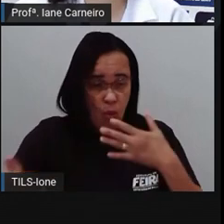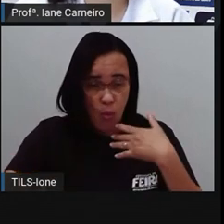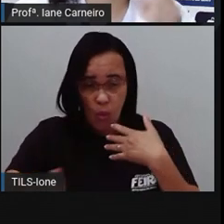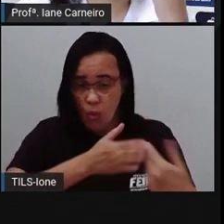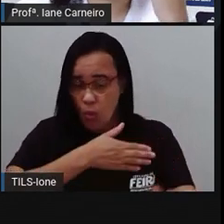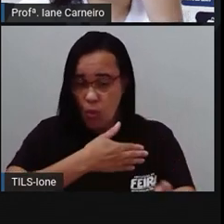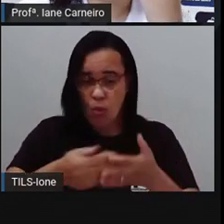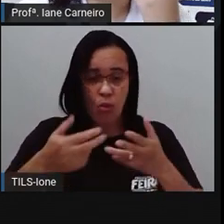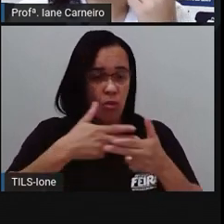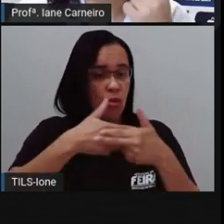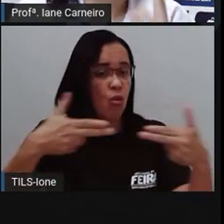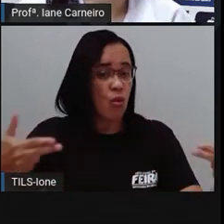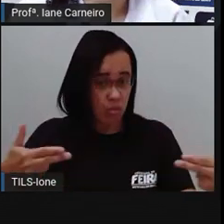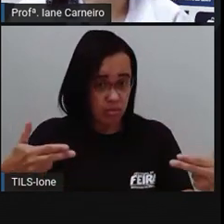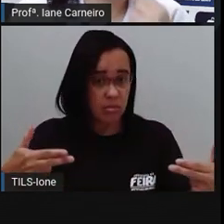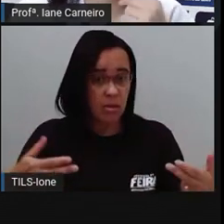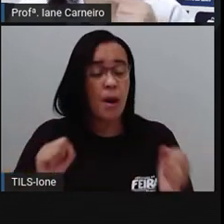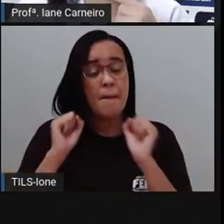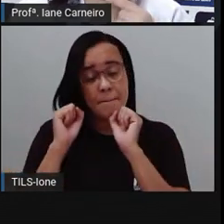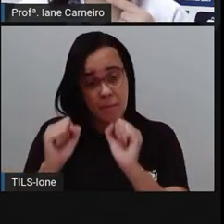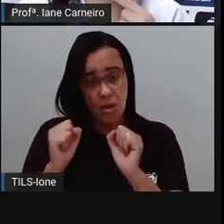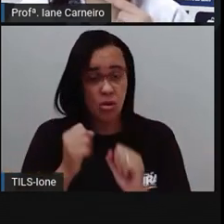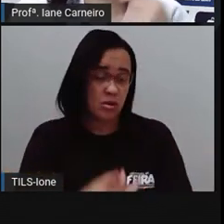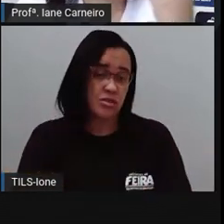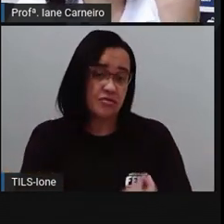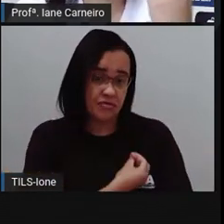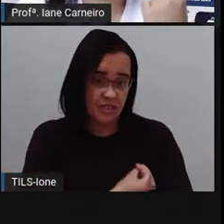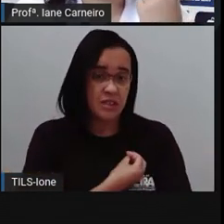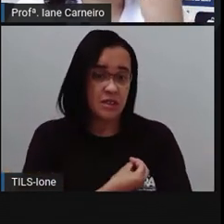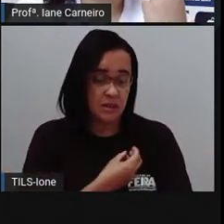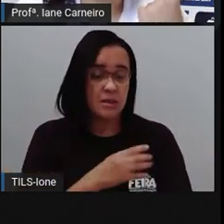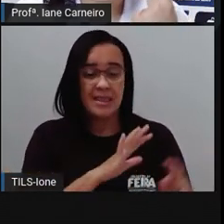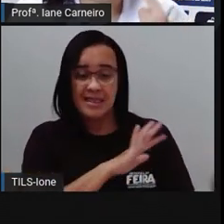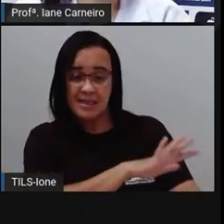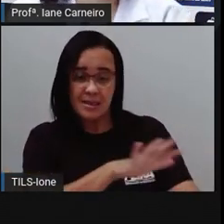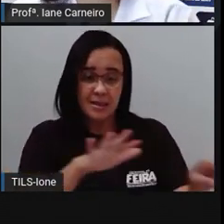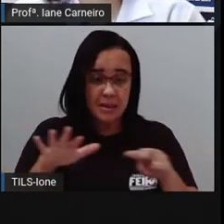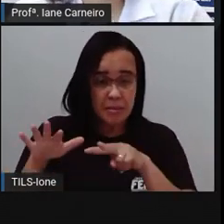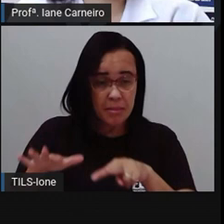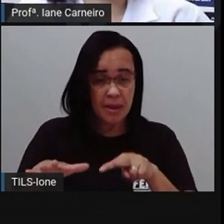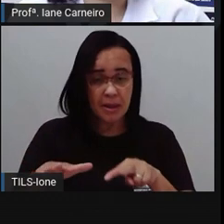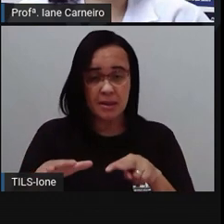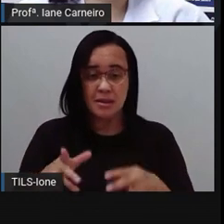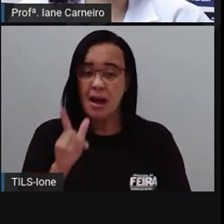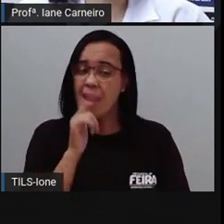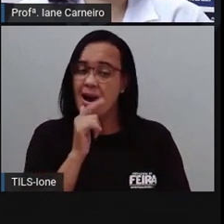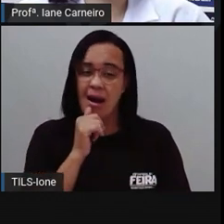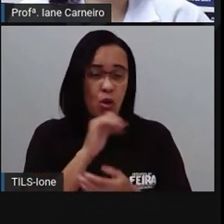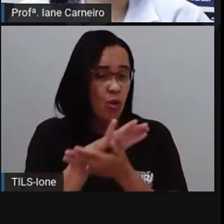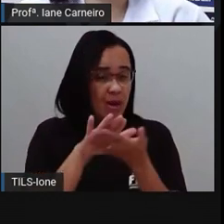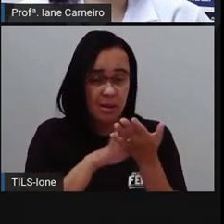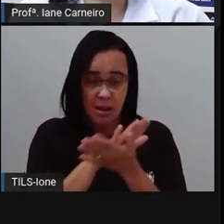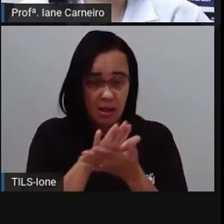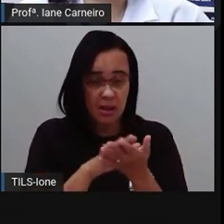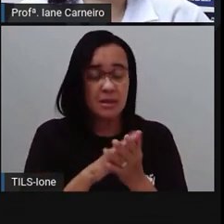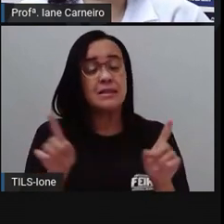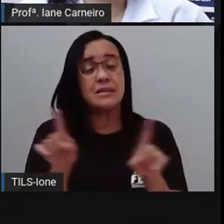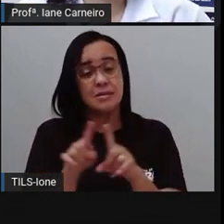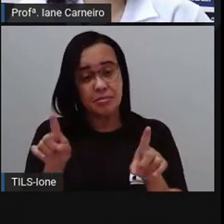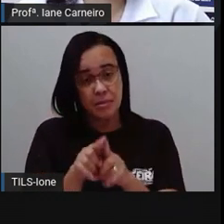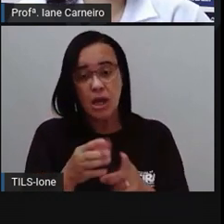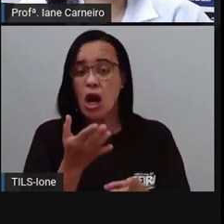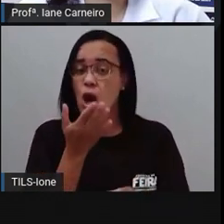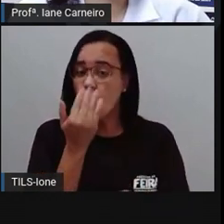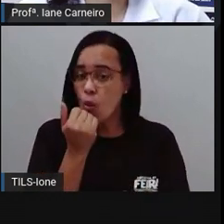podem viver uma semana sem beber água e até um mês sem comer. Olha que curiosidade interessante da barata.